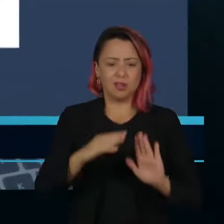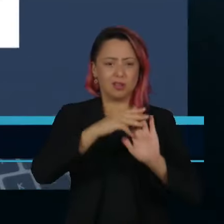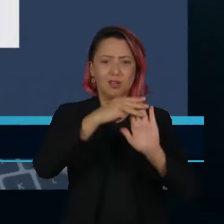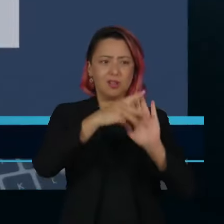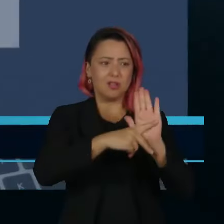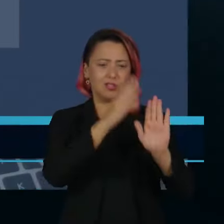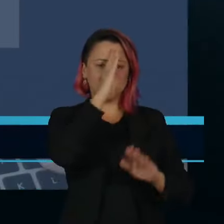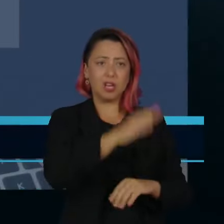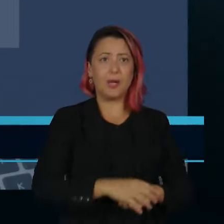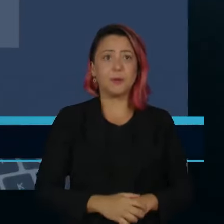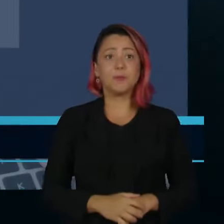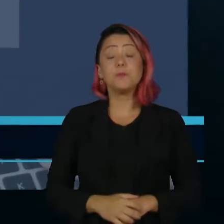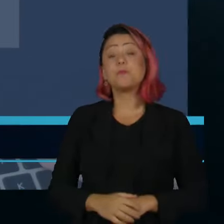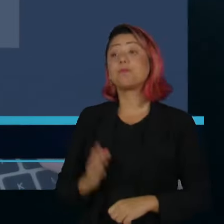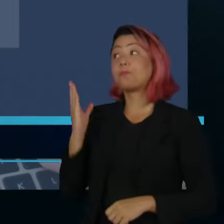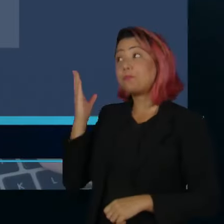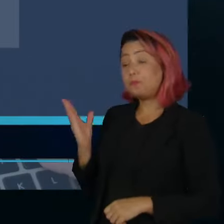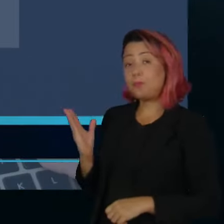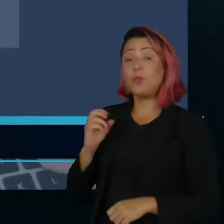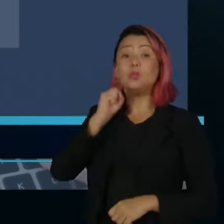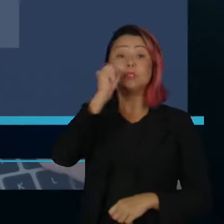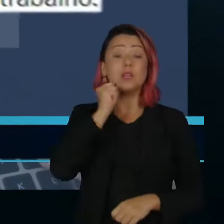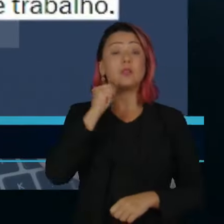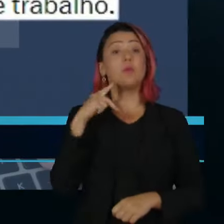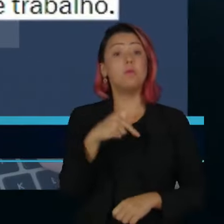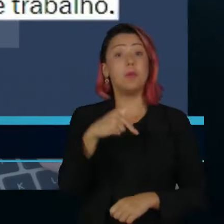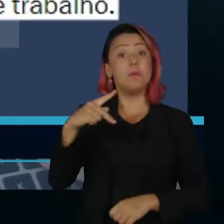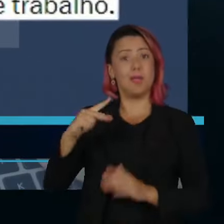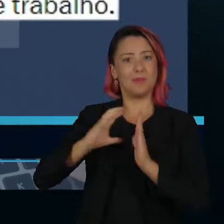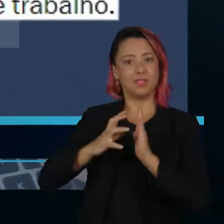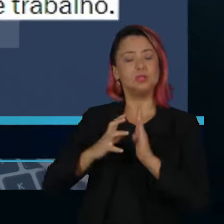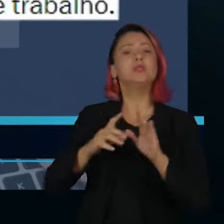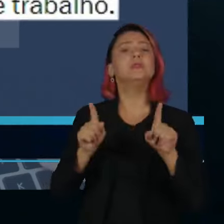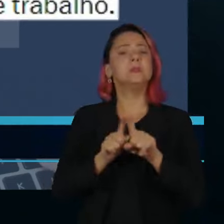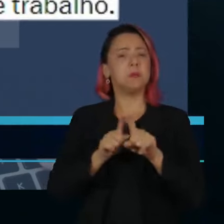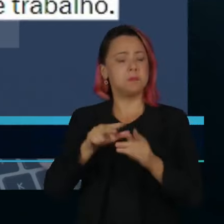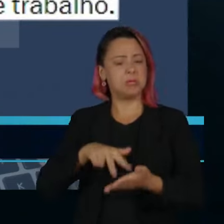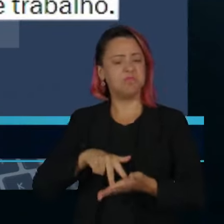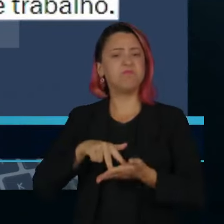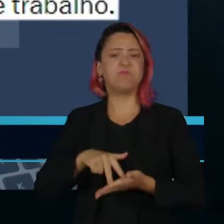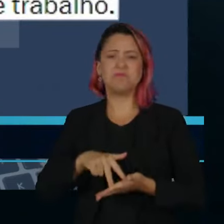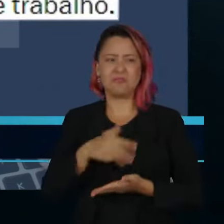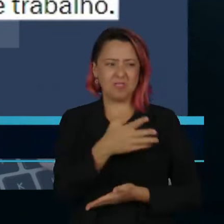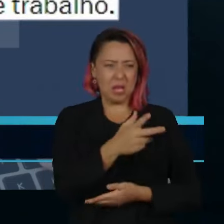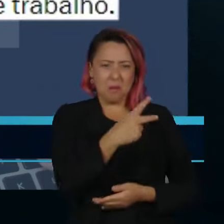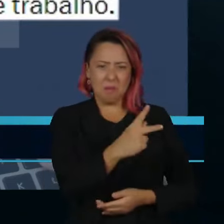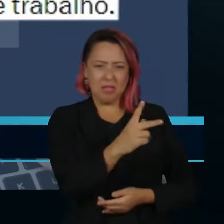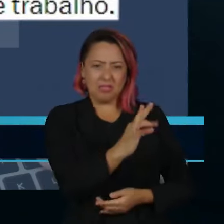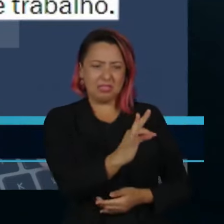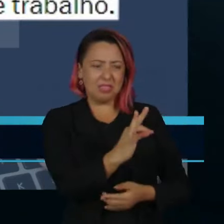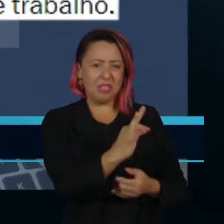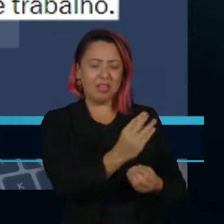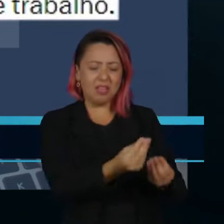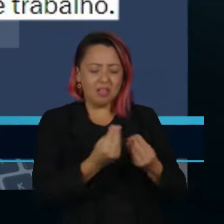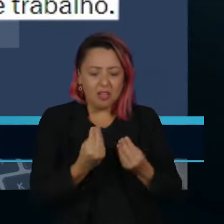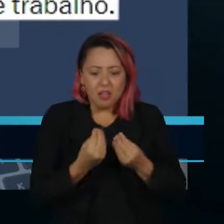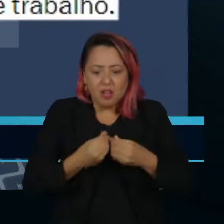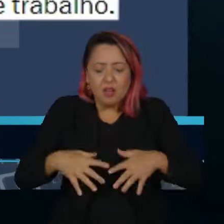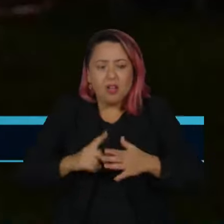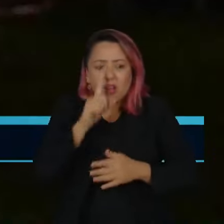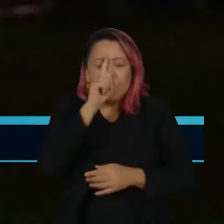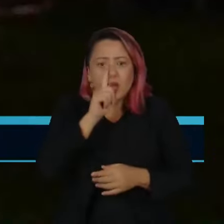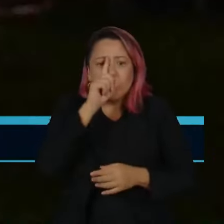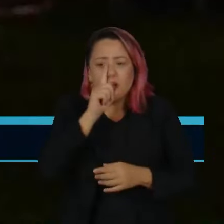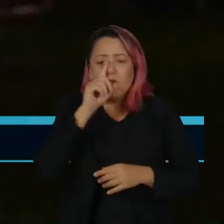pelo PP, Luiz Carlos Heinze, também se posicionou afirmando que o PT coloca em risco milhares de postos de trabalho.